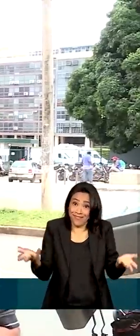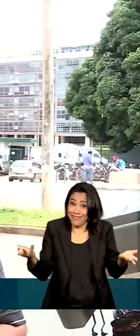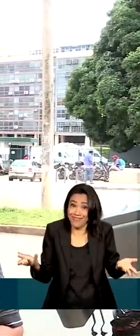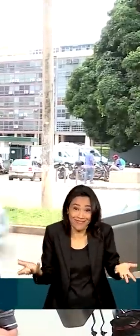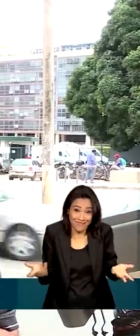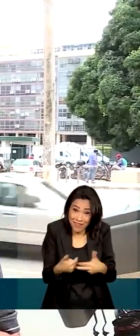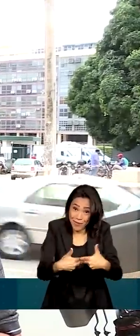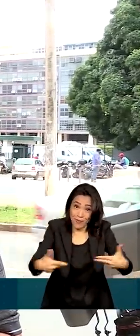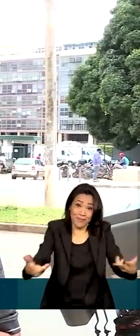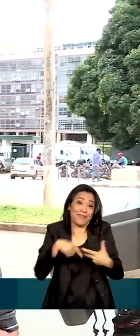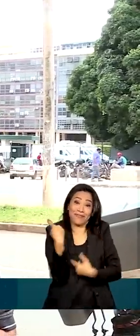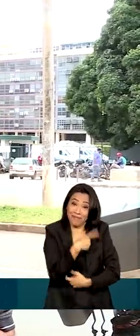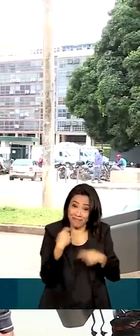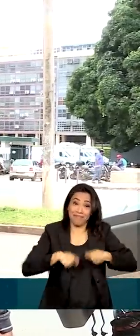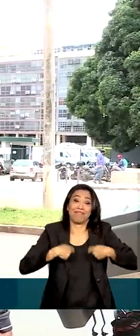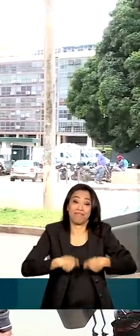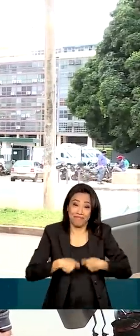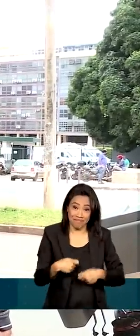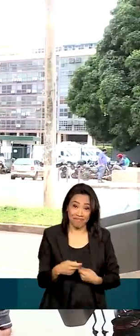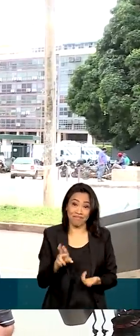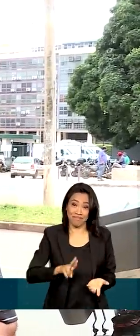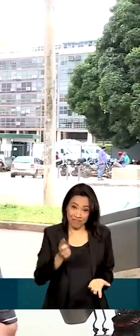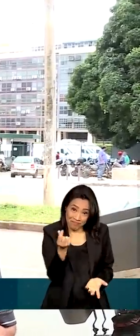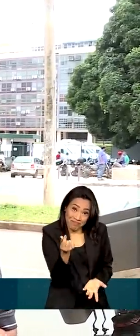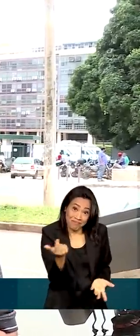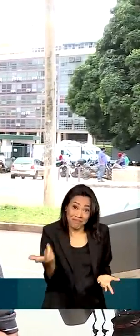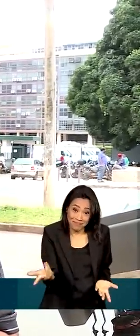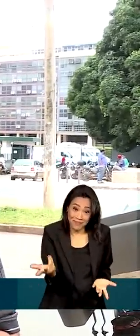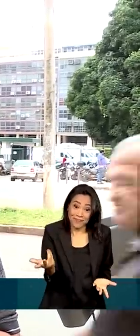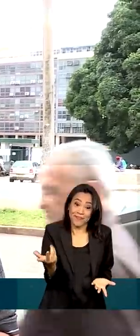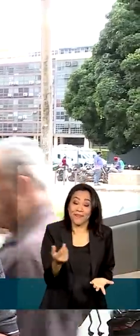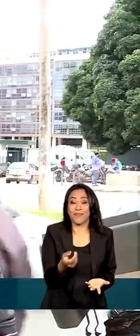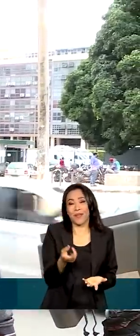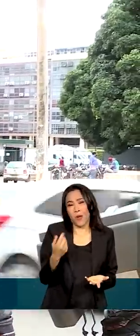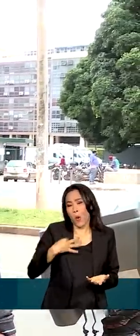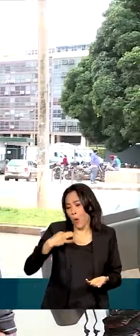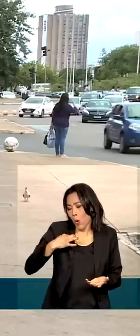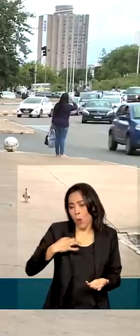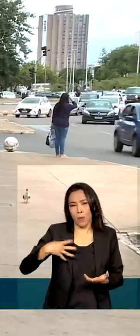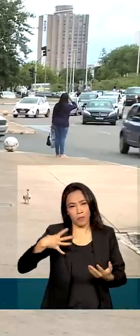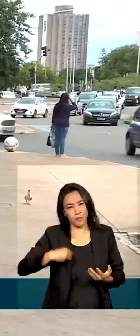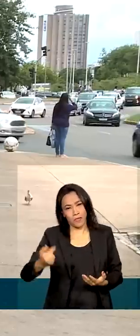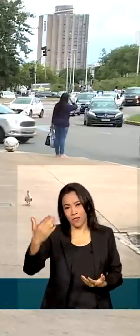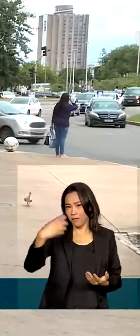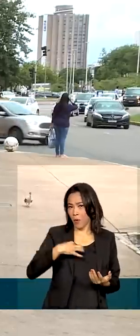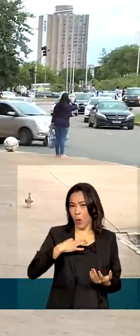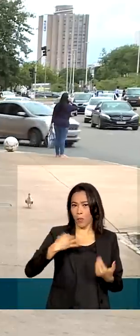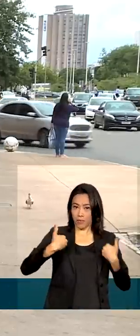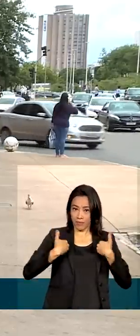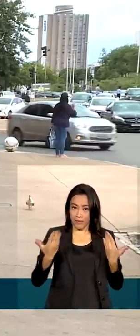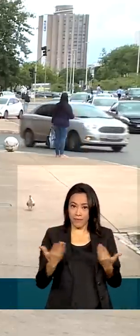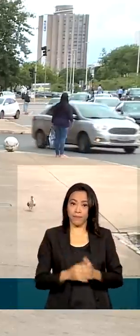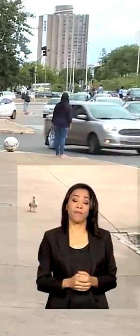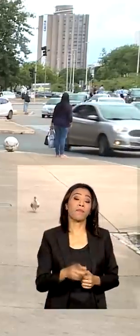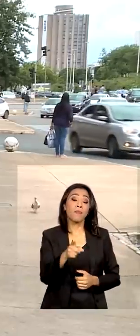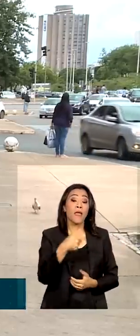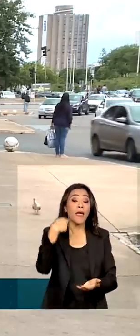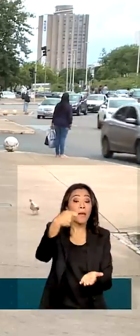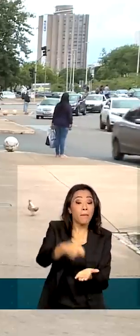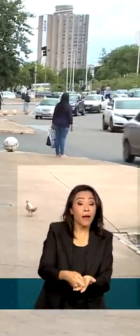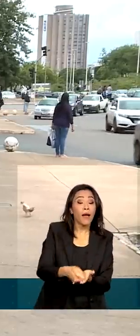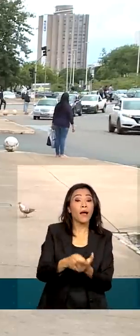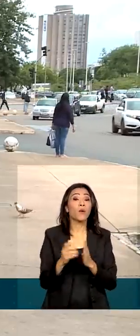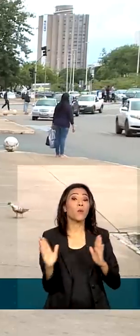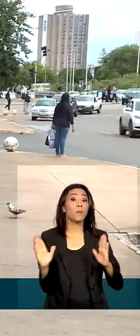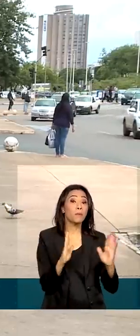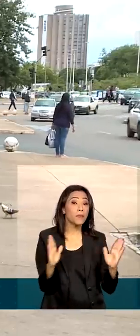As coisas, né, que a gente precisa, né? Opa, opa para os filhos, para mim. O benefício é pago proporcional aos